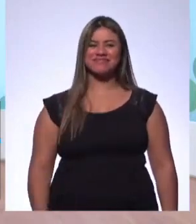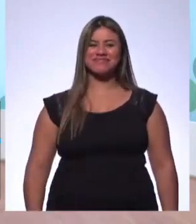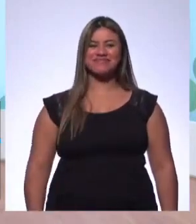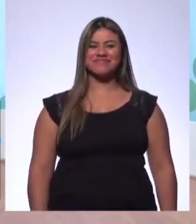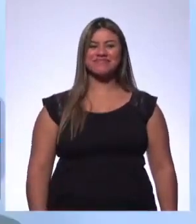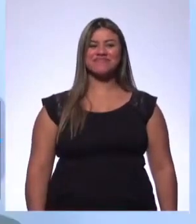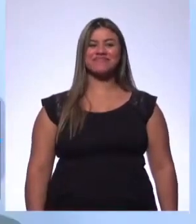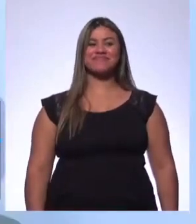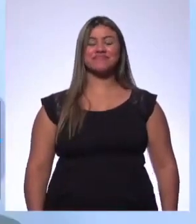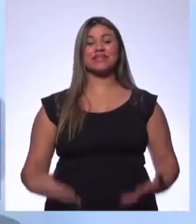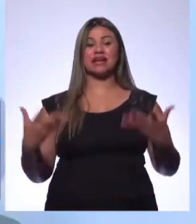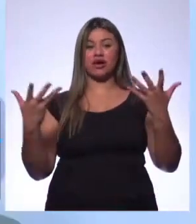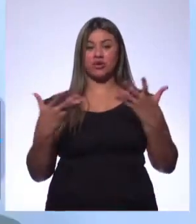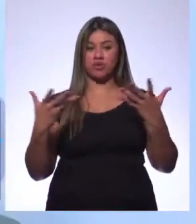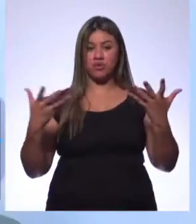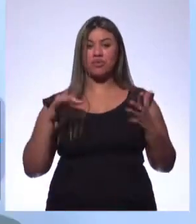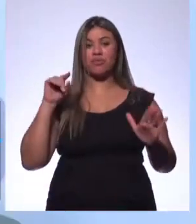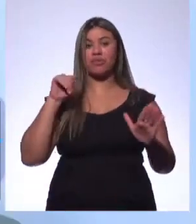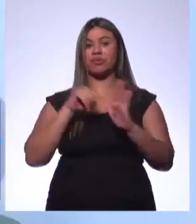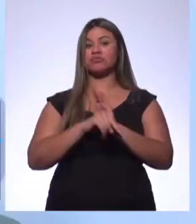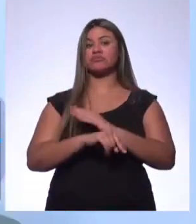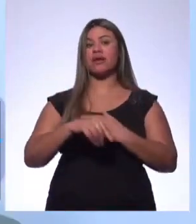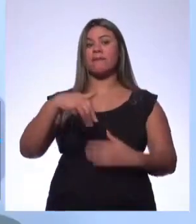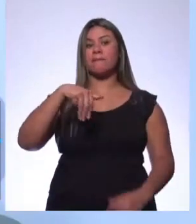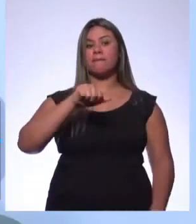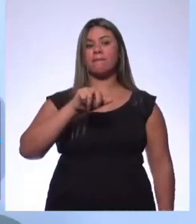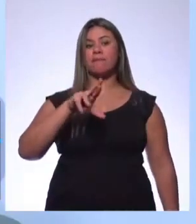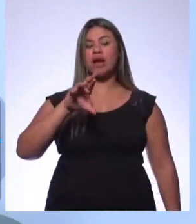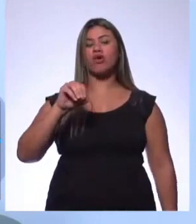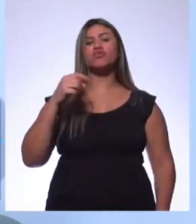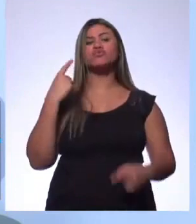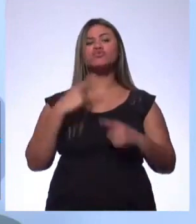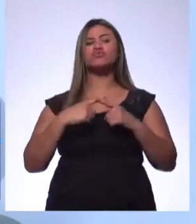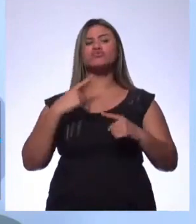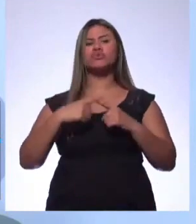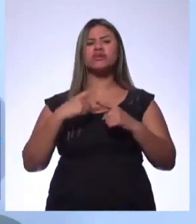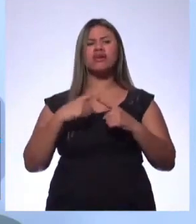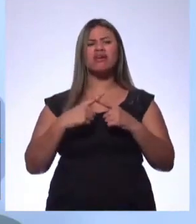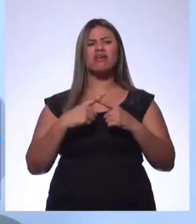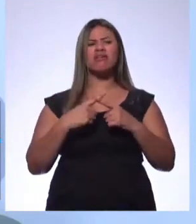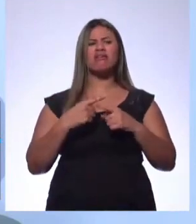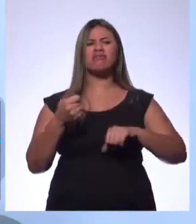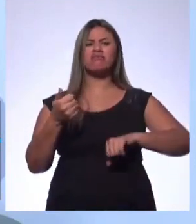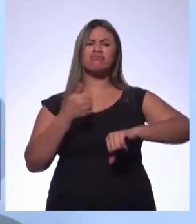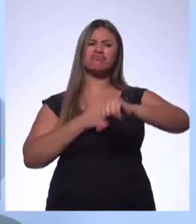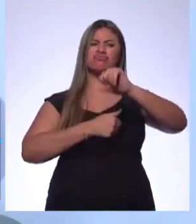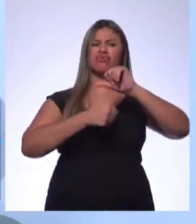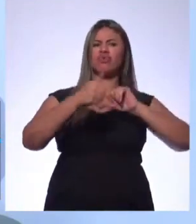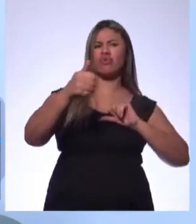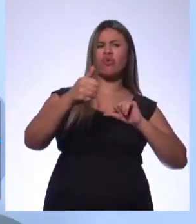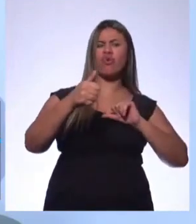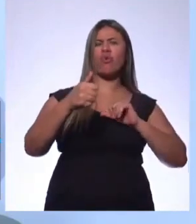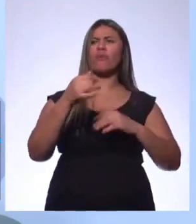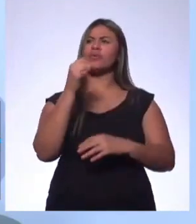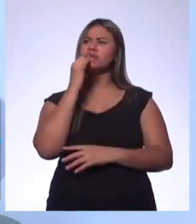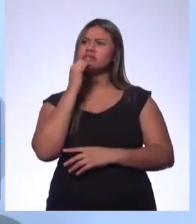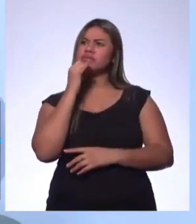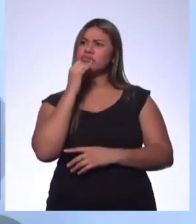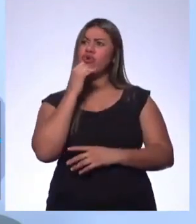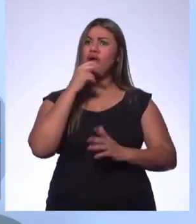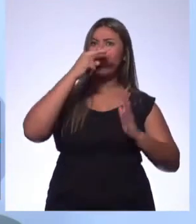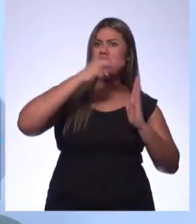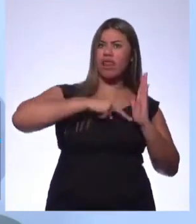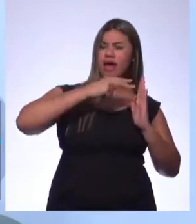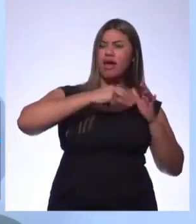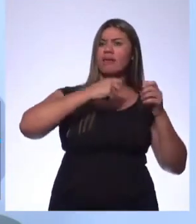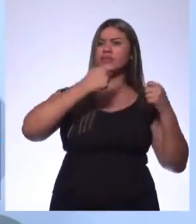agora, eu vou já perguntar para o professor Mauro, por que você escreveu assim ao inverso? Você não vai ler. Por você chegou a